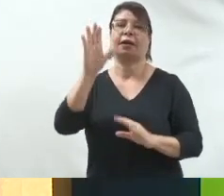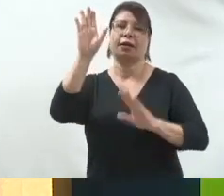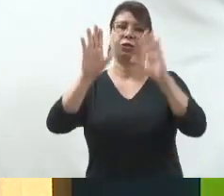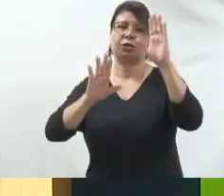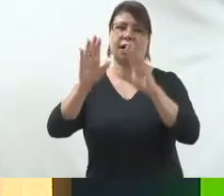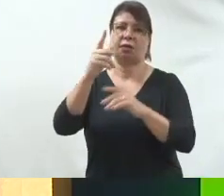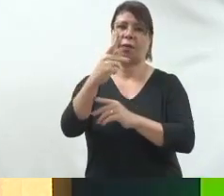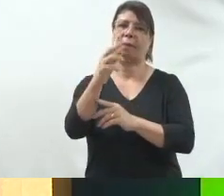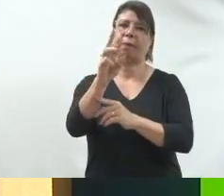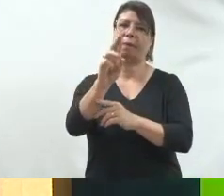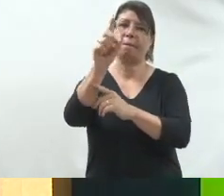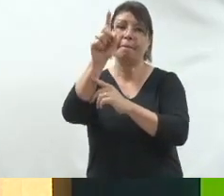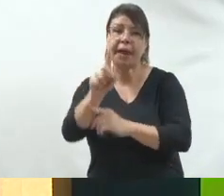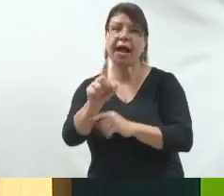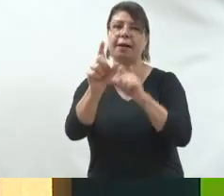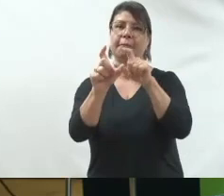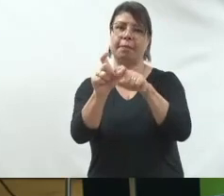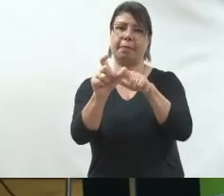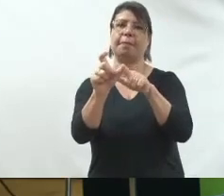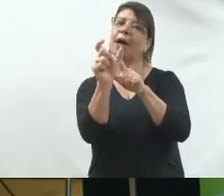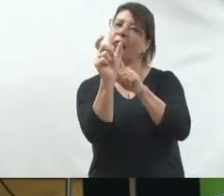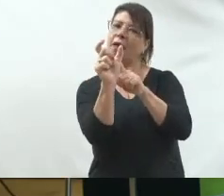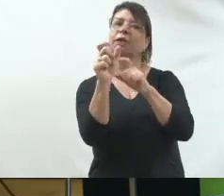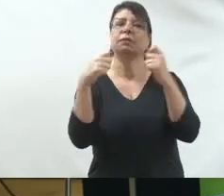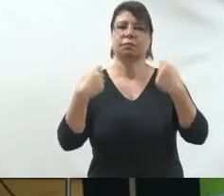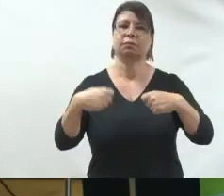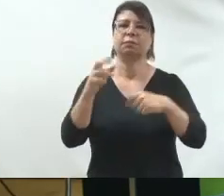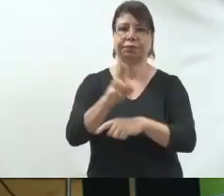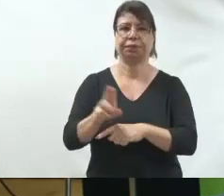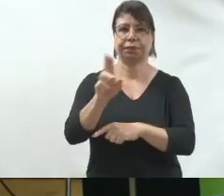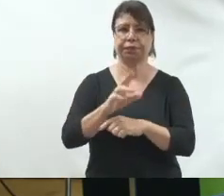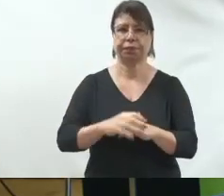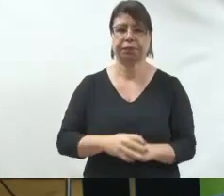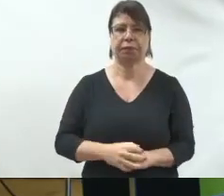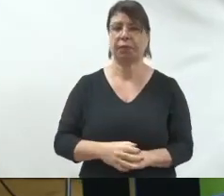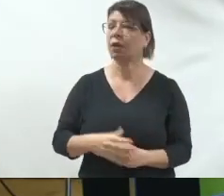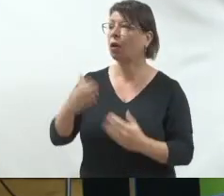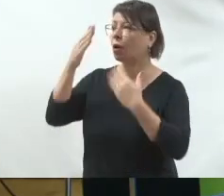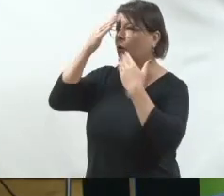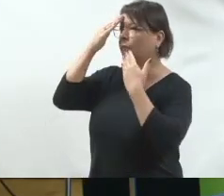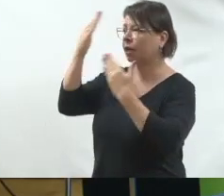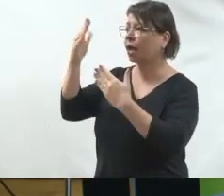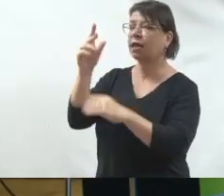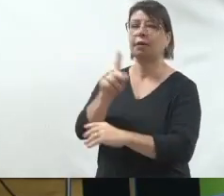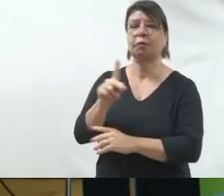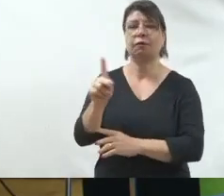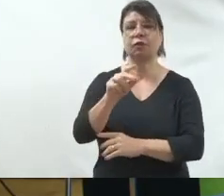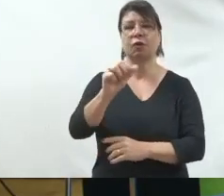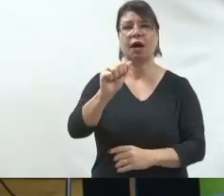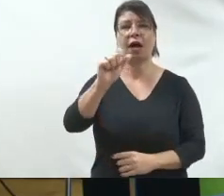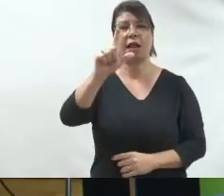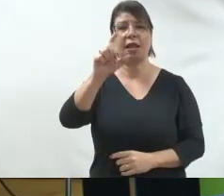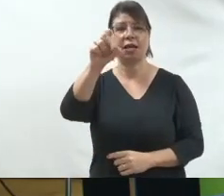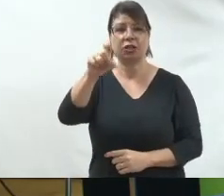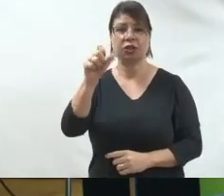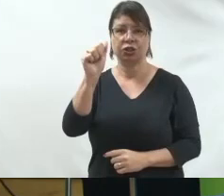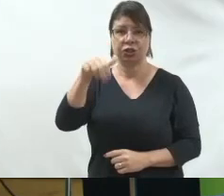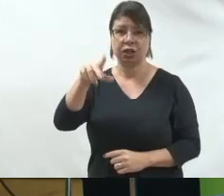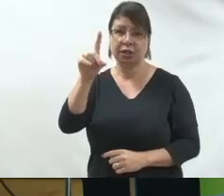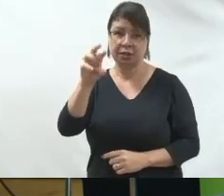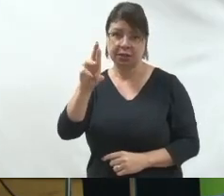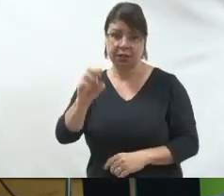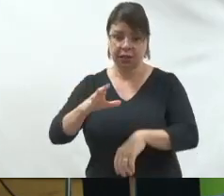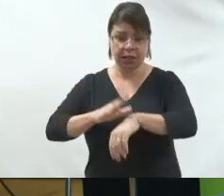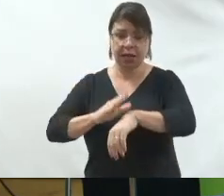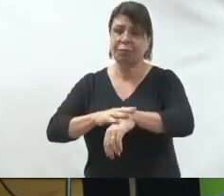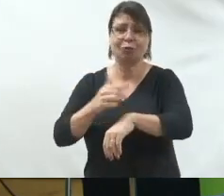problema nenhum viu Ronaldo ok professor Alexandre gostaria de agradecê-lo não temos mais tempo infelizmente para a gente poder